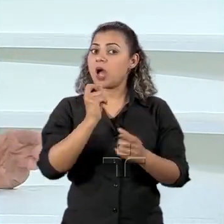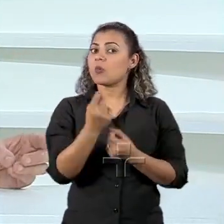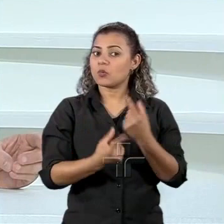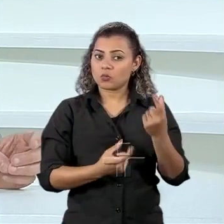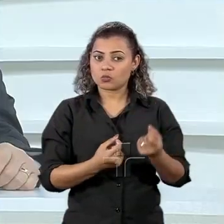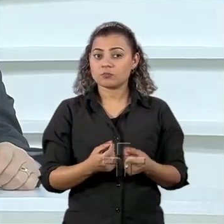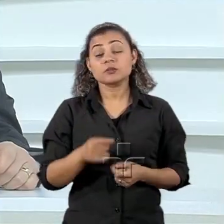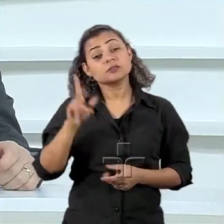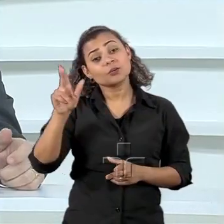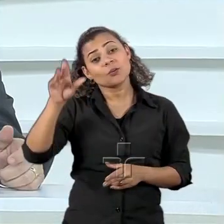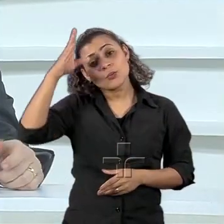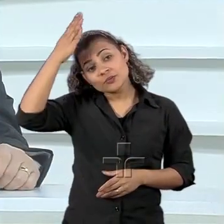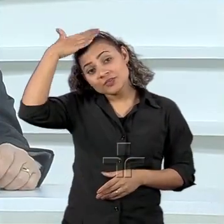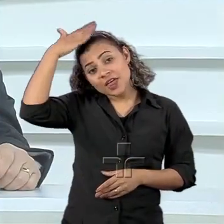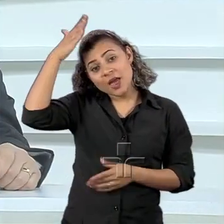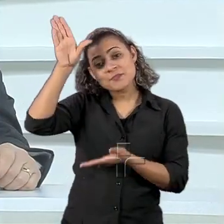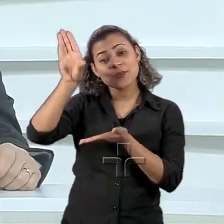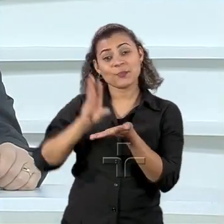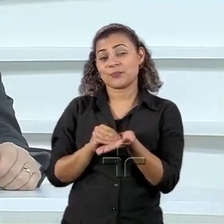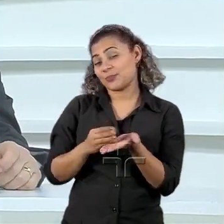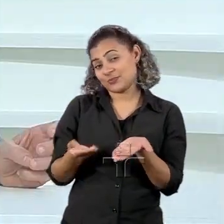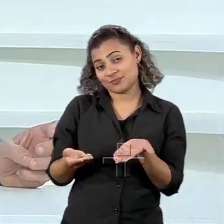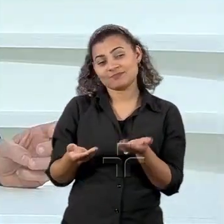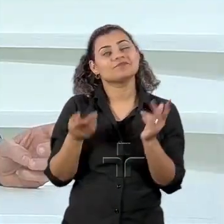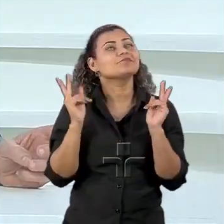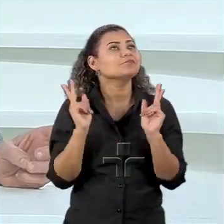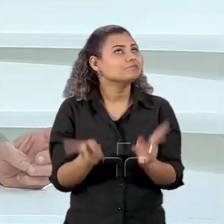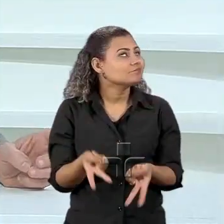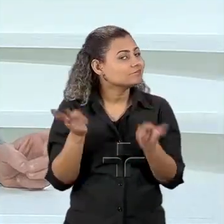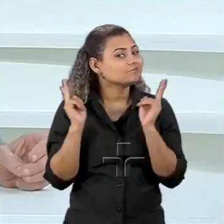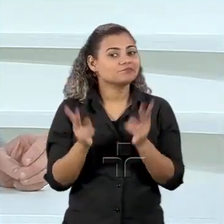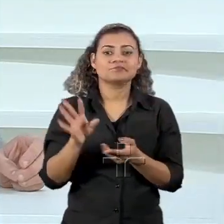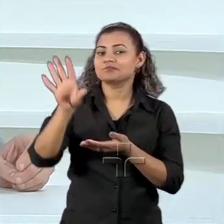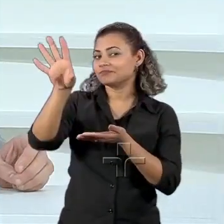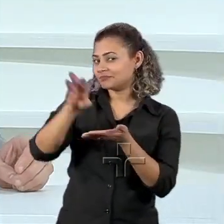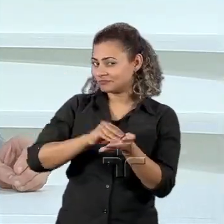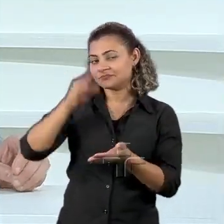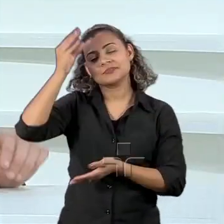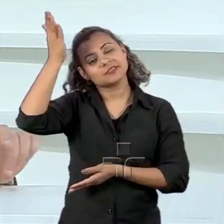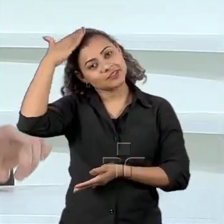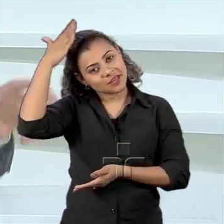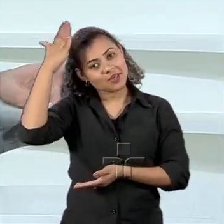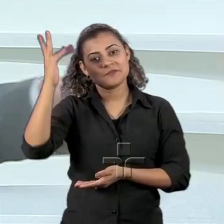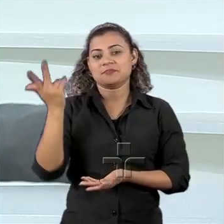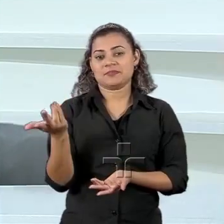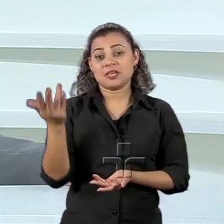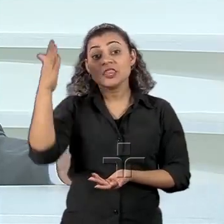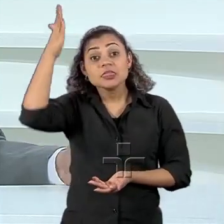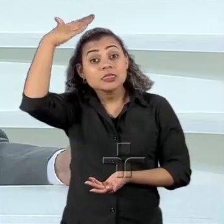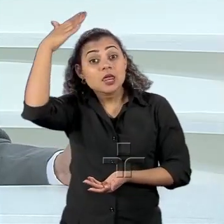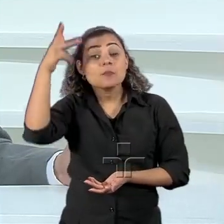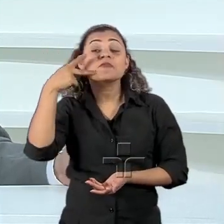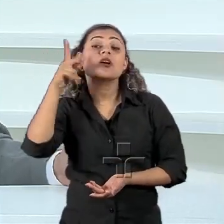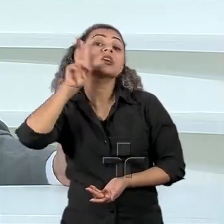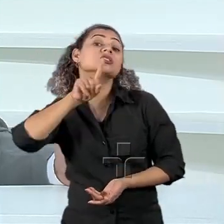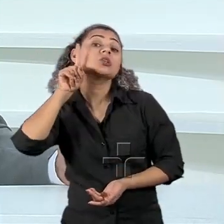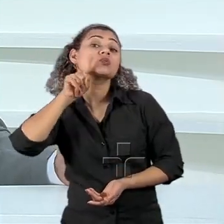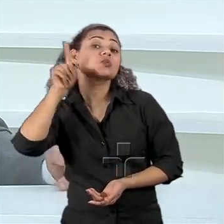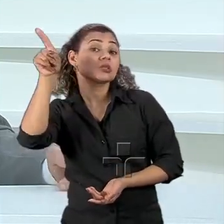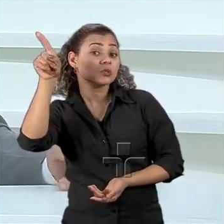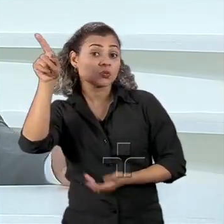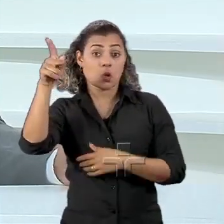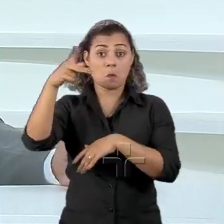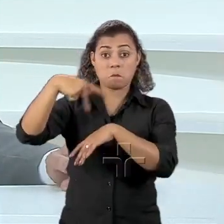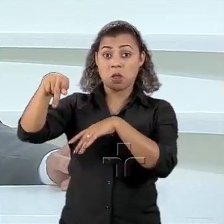Copiando o Trump também, né? Exatamente. Segue um pouco a linha do Trump. A diferença é que o Trump fala dos Estados Unidos, que é um